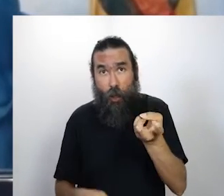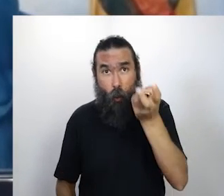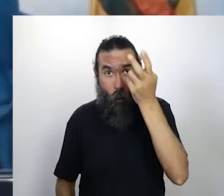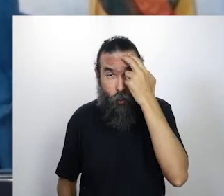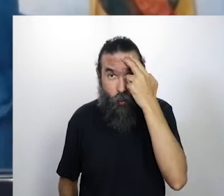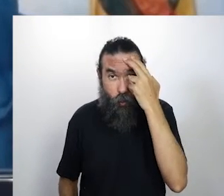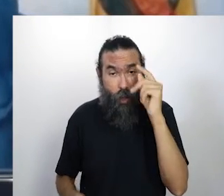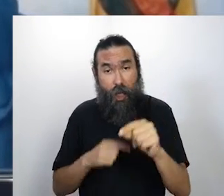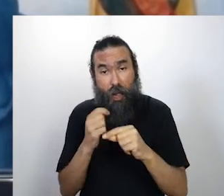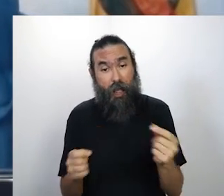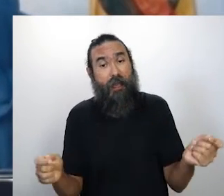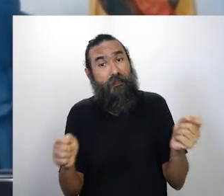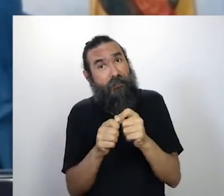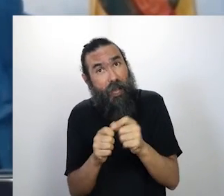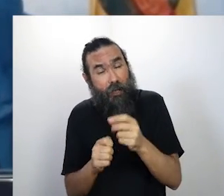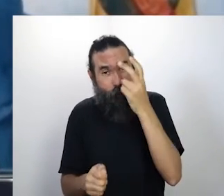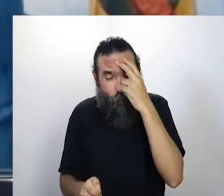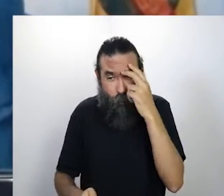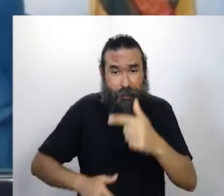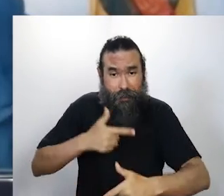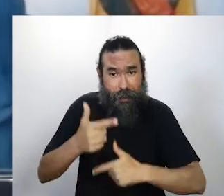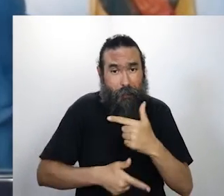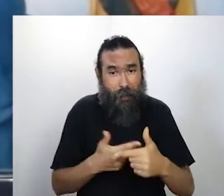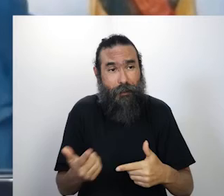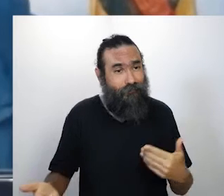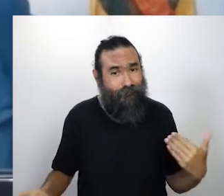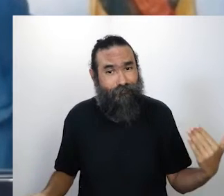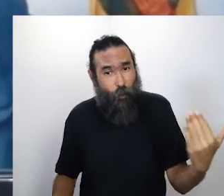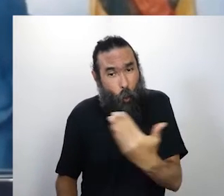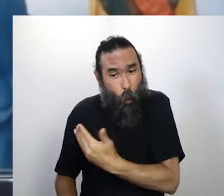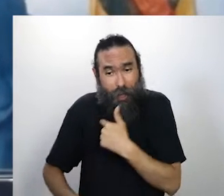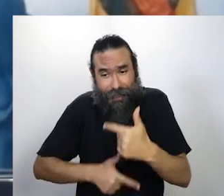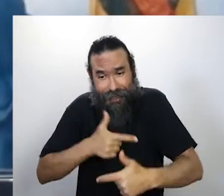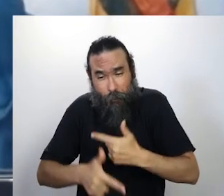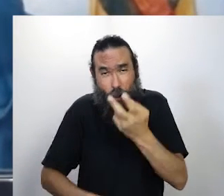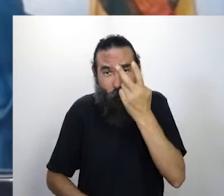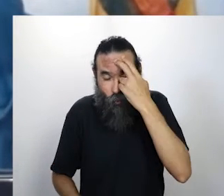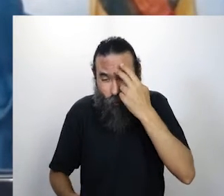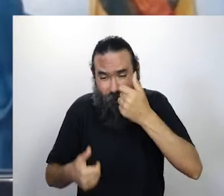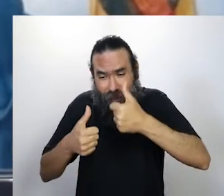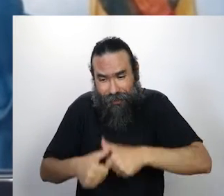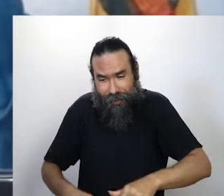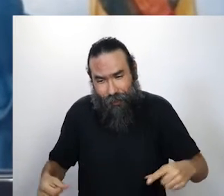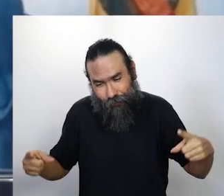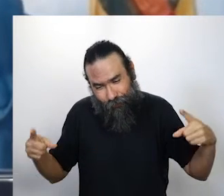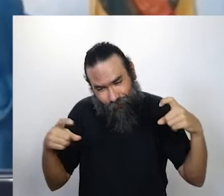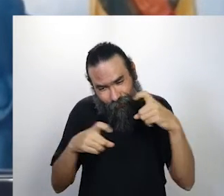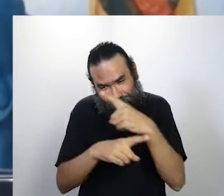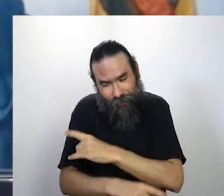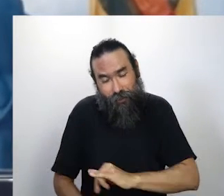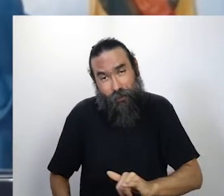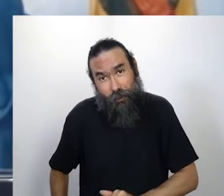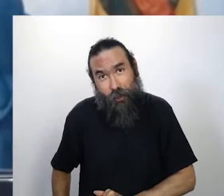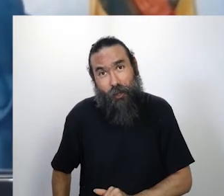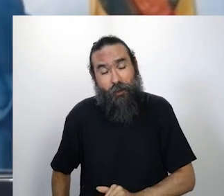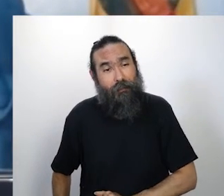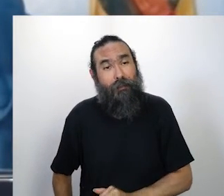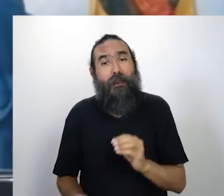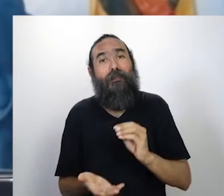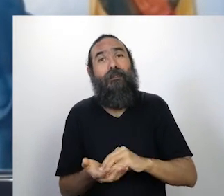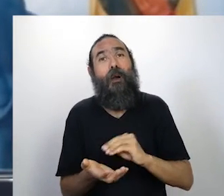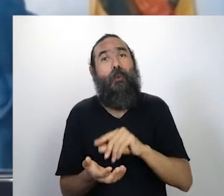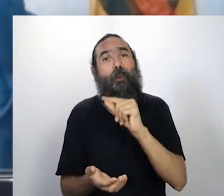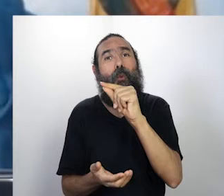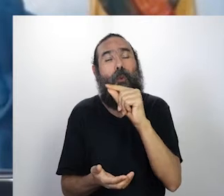espaços. A gente já está passando por uma fase terrível de falta de incentivo e